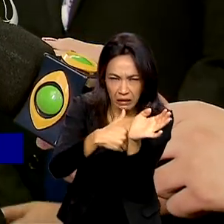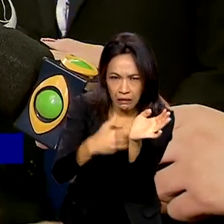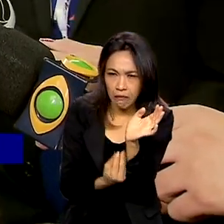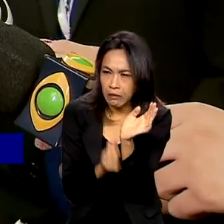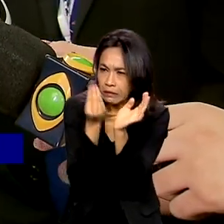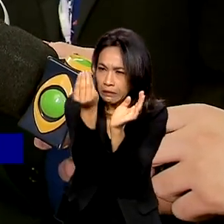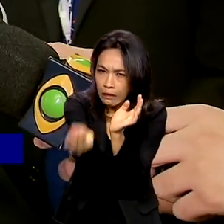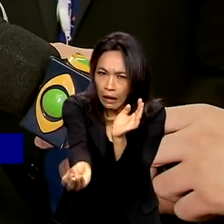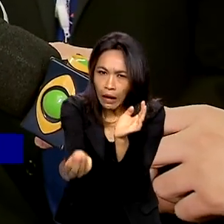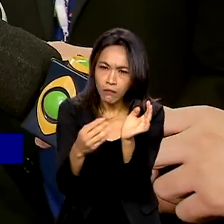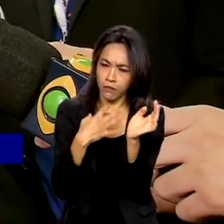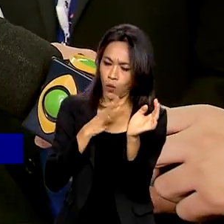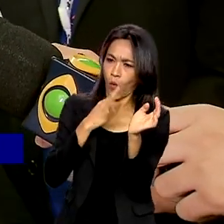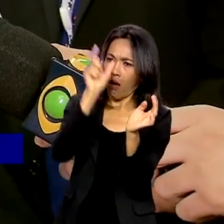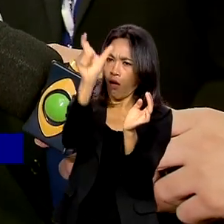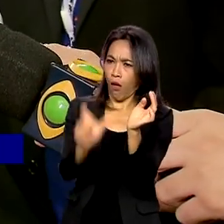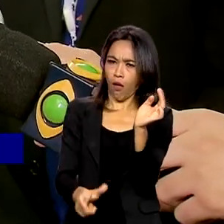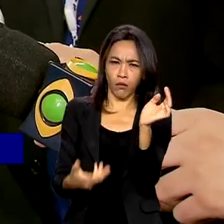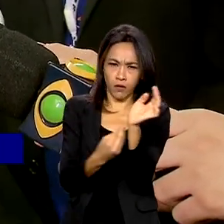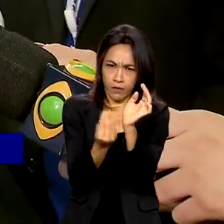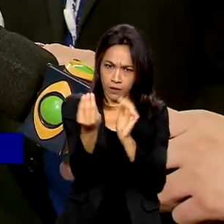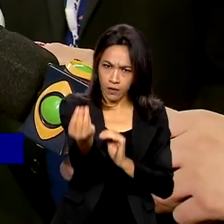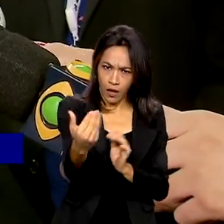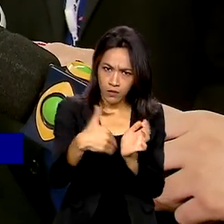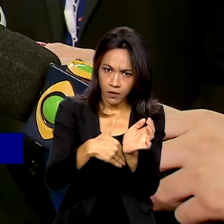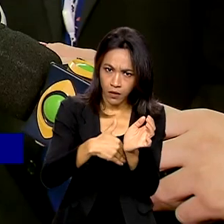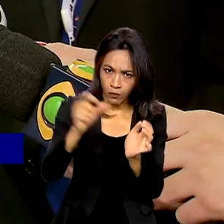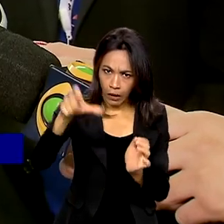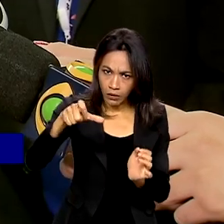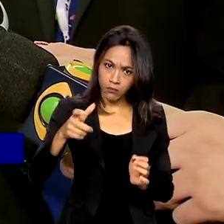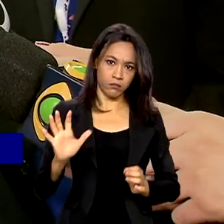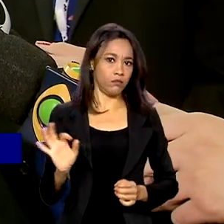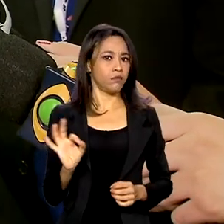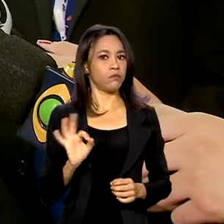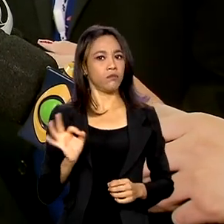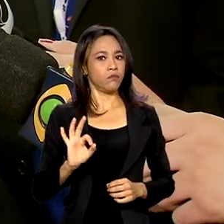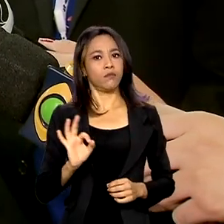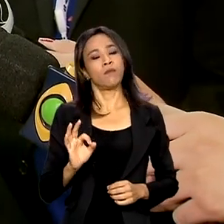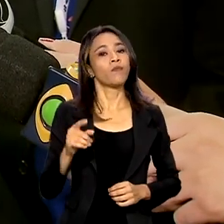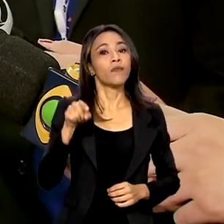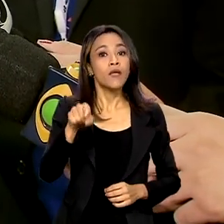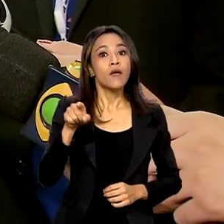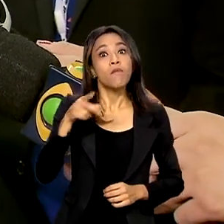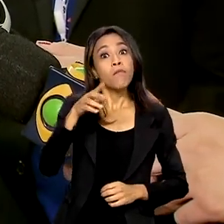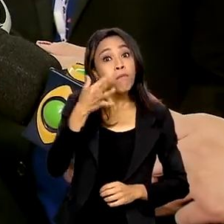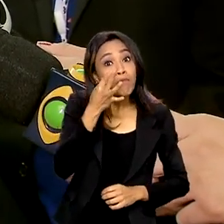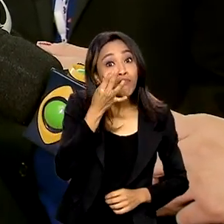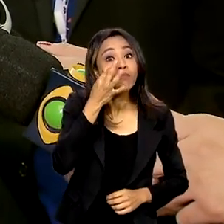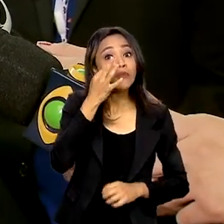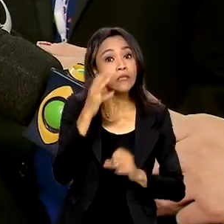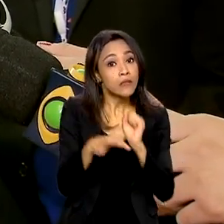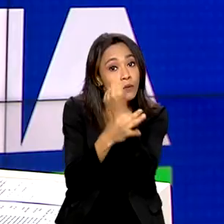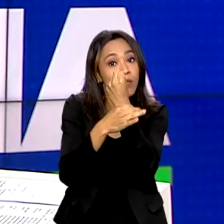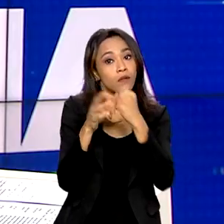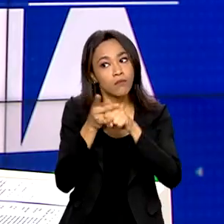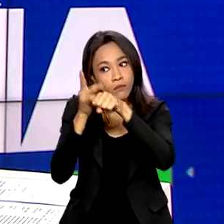você não conhece, para ninguém na realidade. Mas nas agências é o local mais seguro.